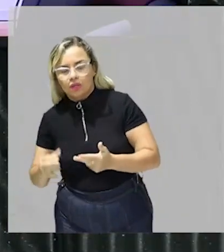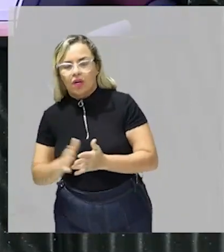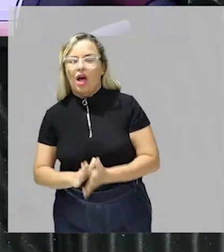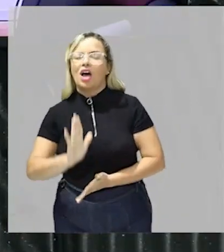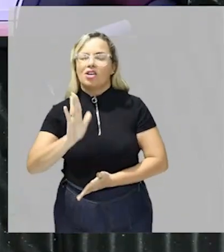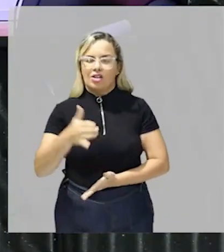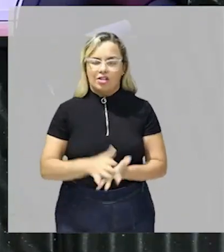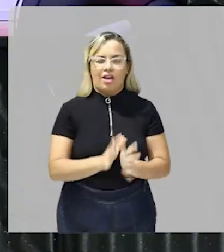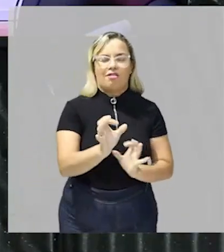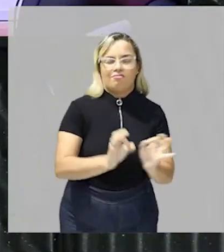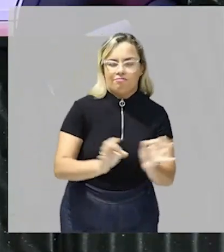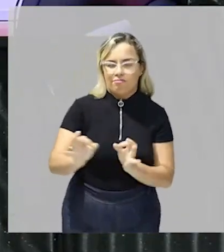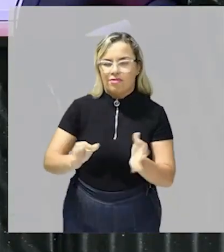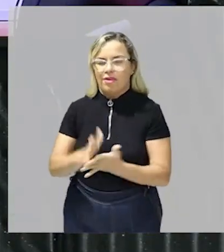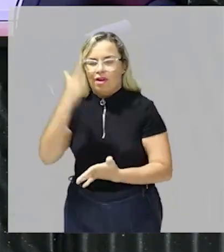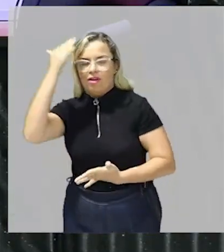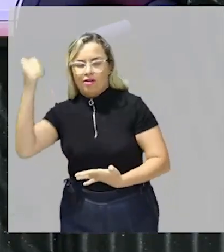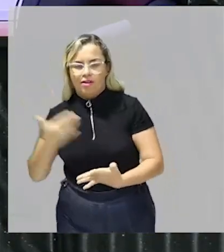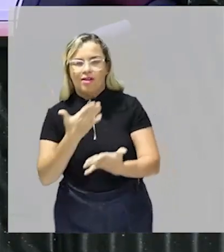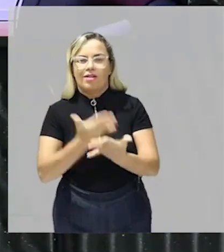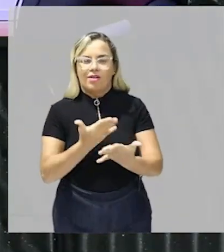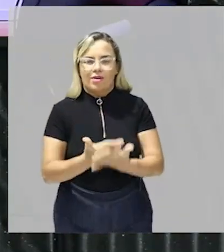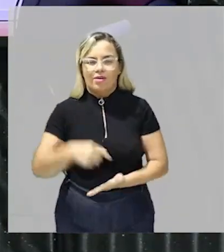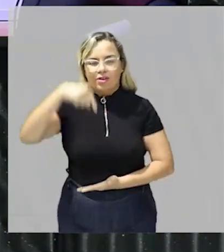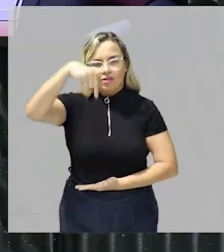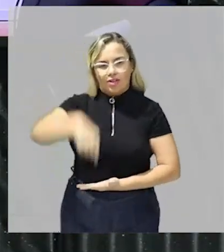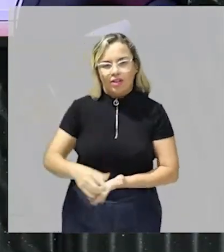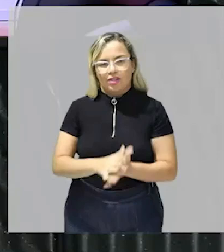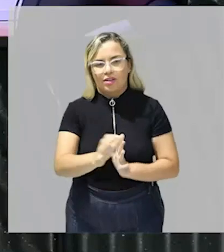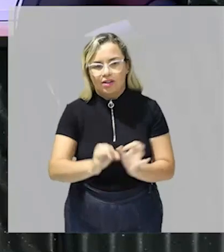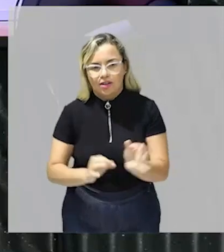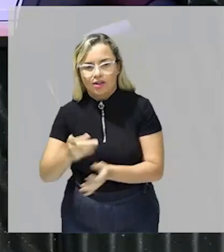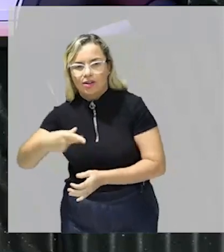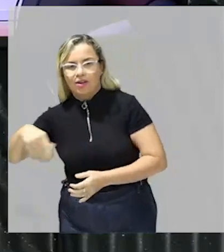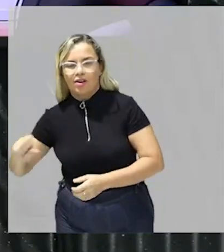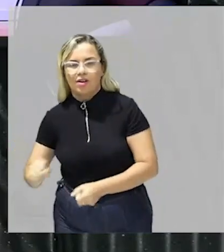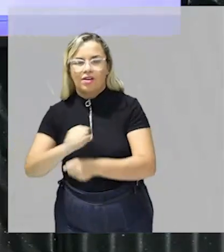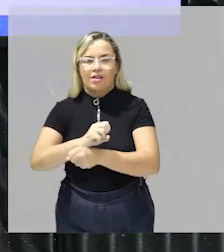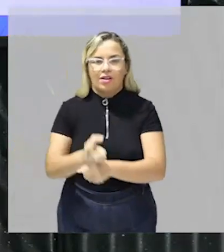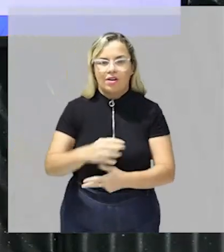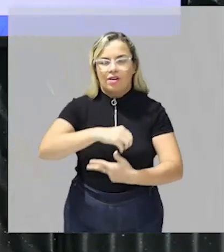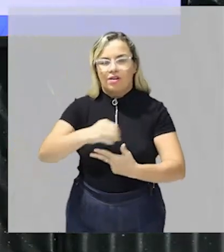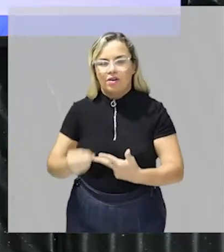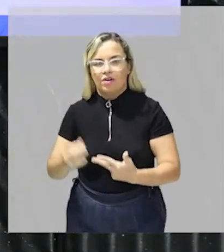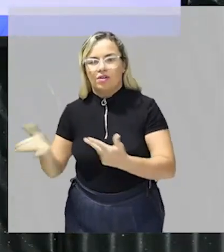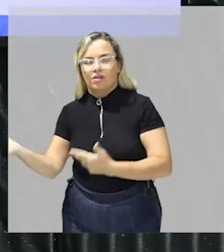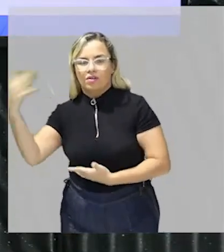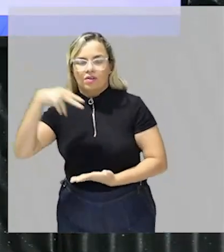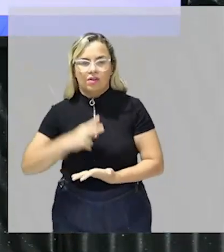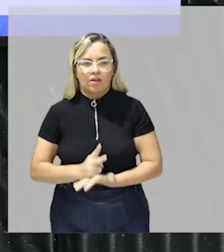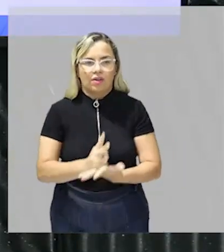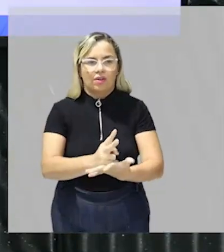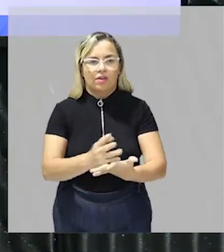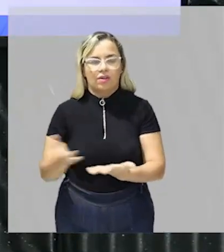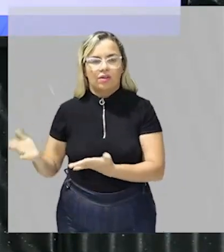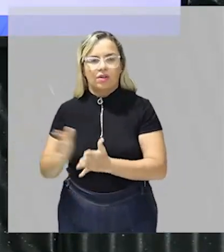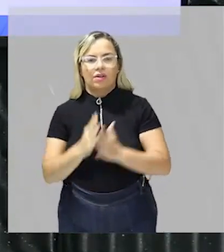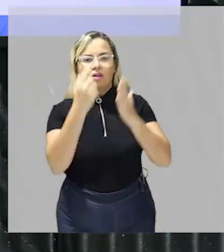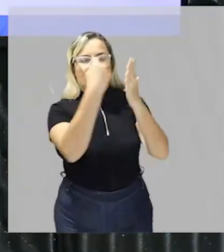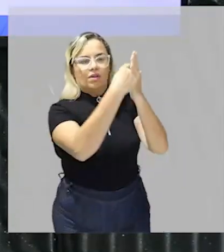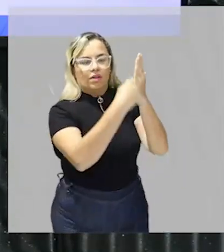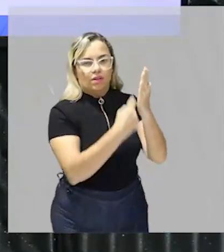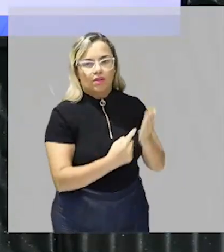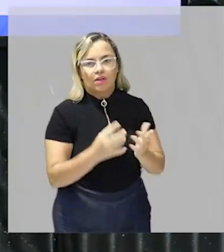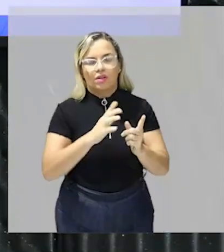preparatório Paz UEMA Enem pois é galera então vamos dar sequência e hoje nós vamos falar de lista de